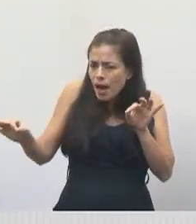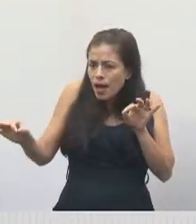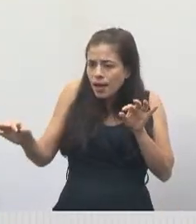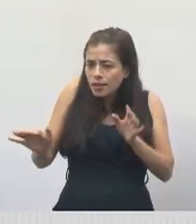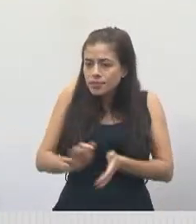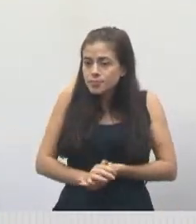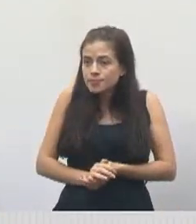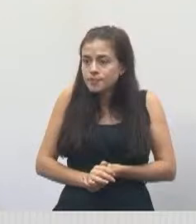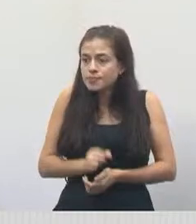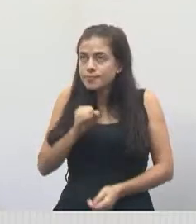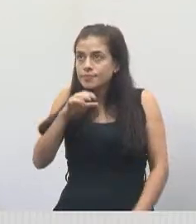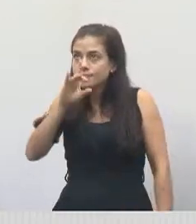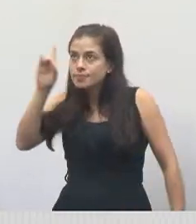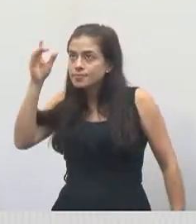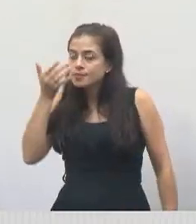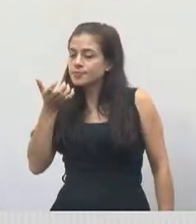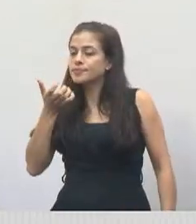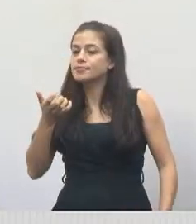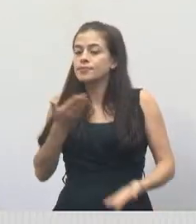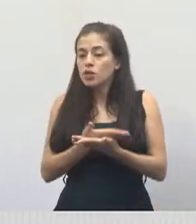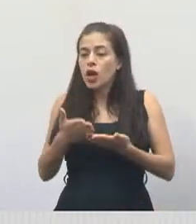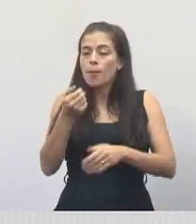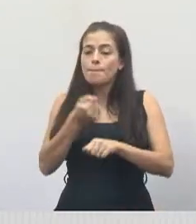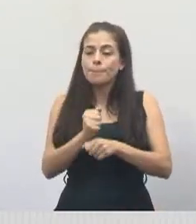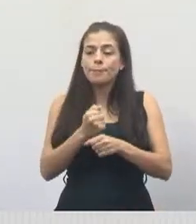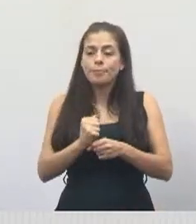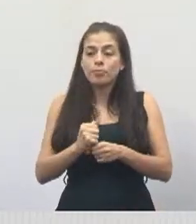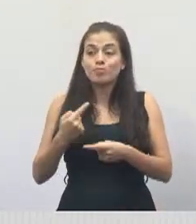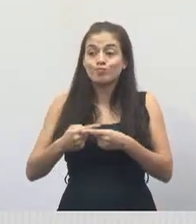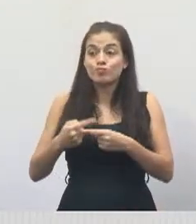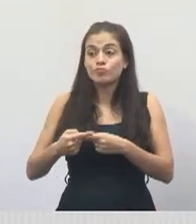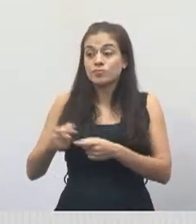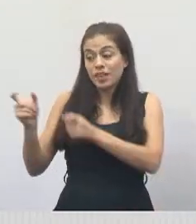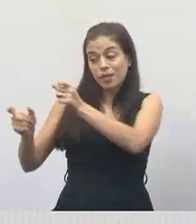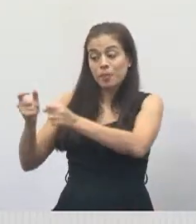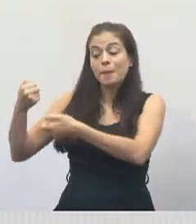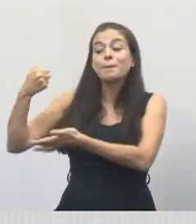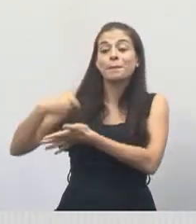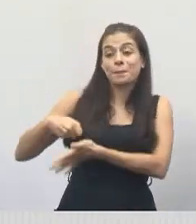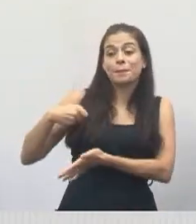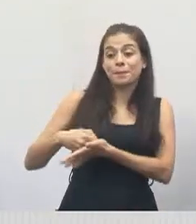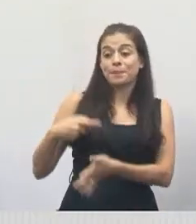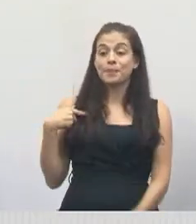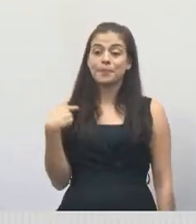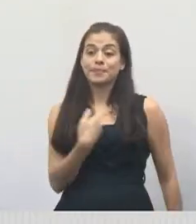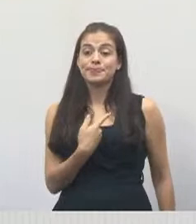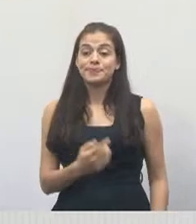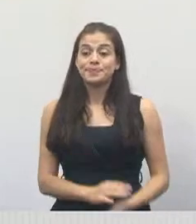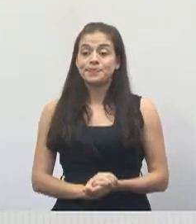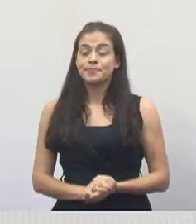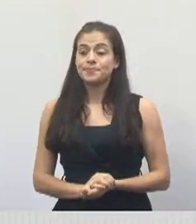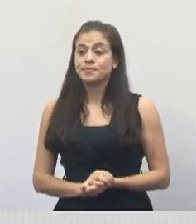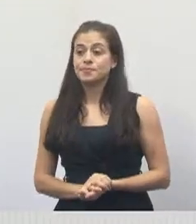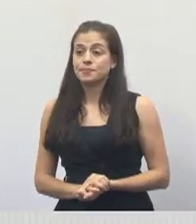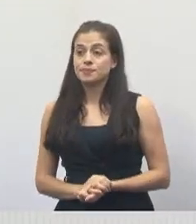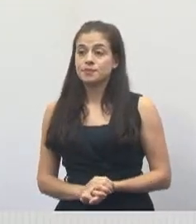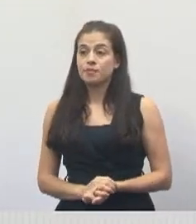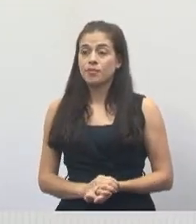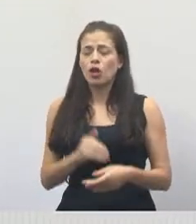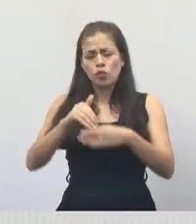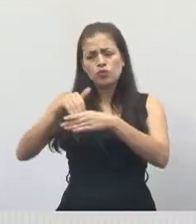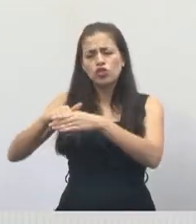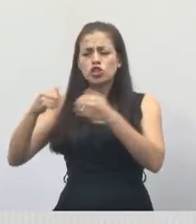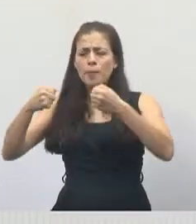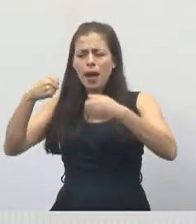quiser, comece essa obra logo, porque a gente é cobrado para o Parque Melua por isso aqui. Votou, tem que cobrar mesmo.